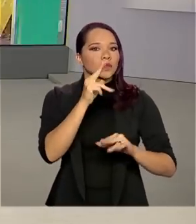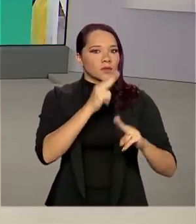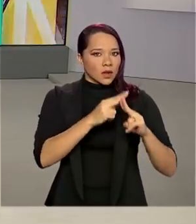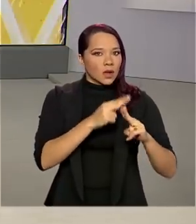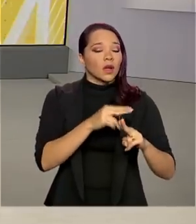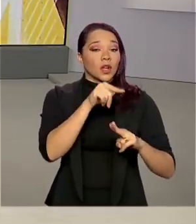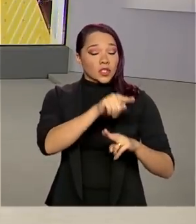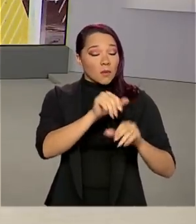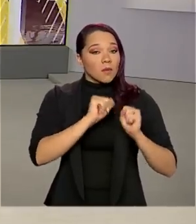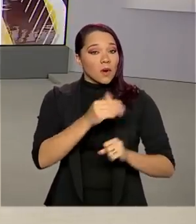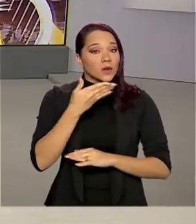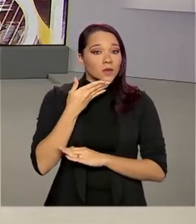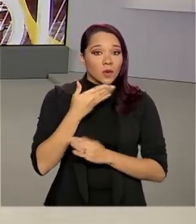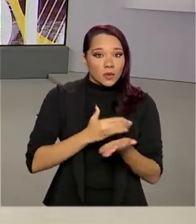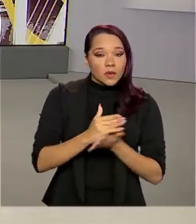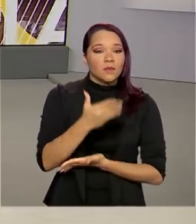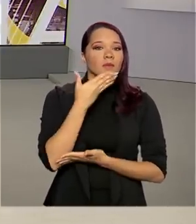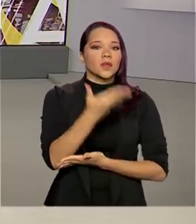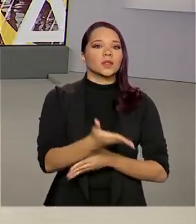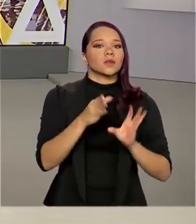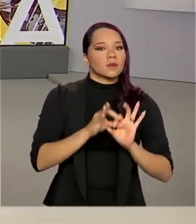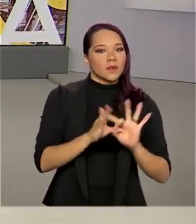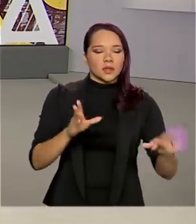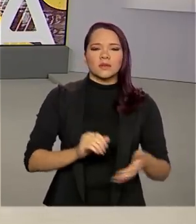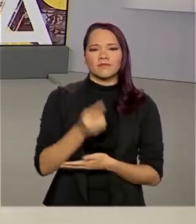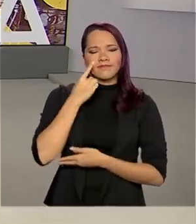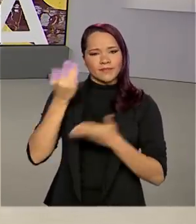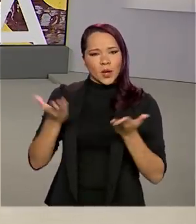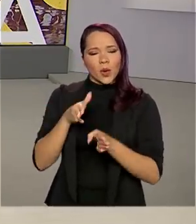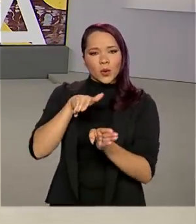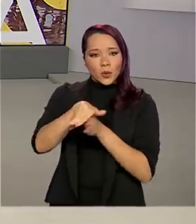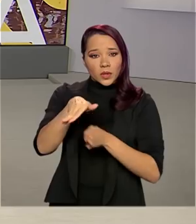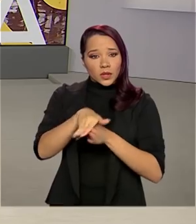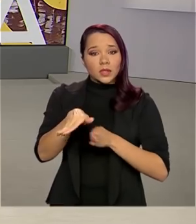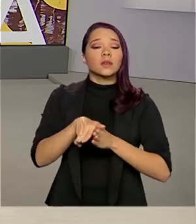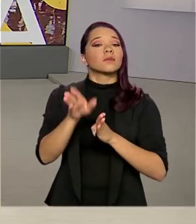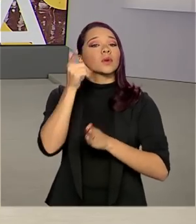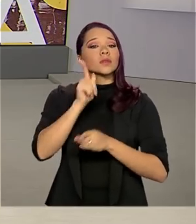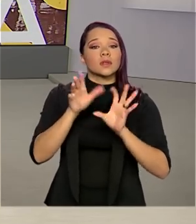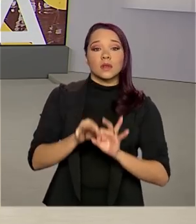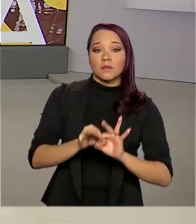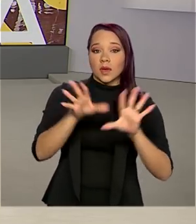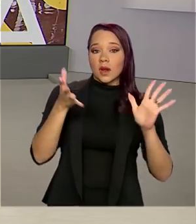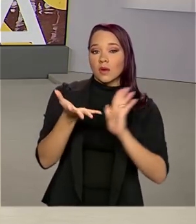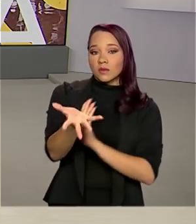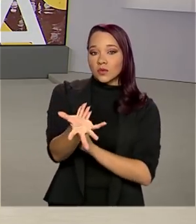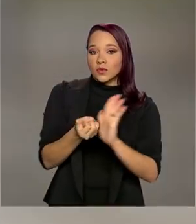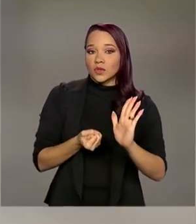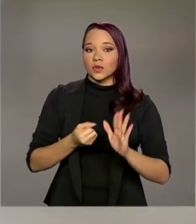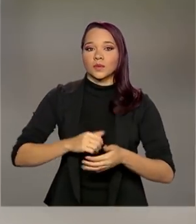começaram a solicitar o desbloqueio. Veja agora as orientações para liberar o benefício.